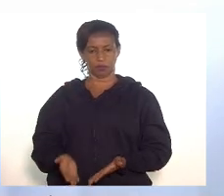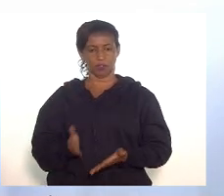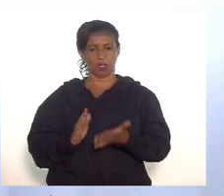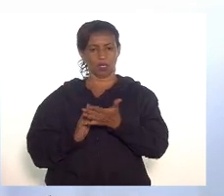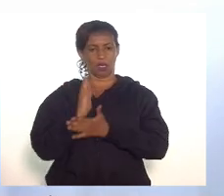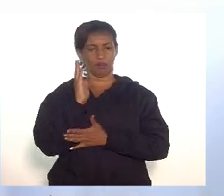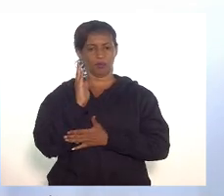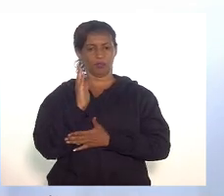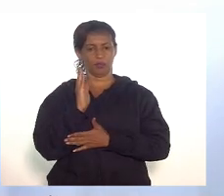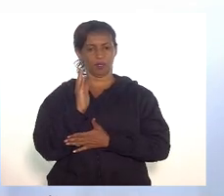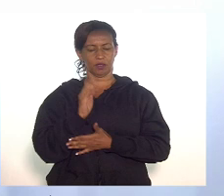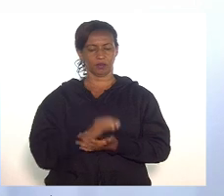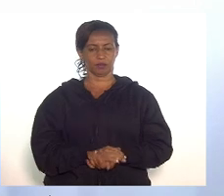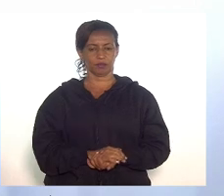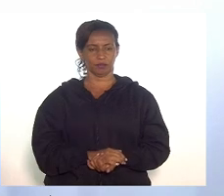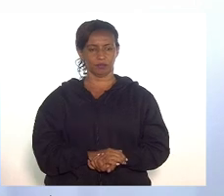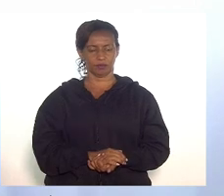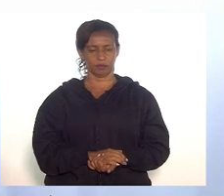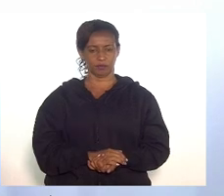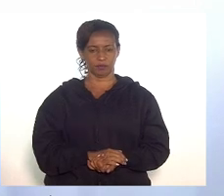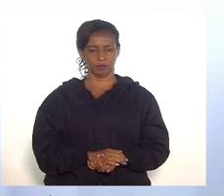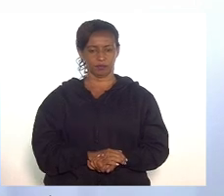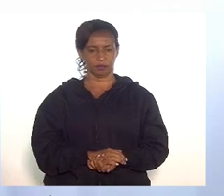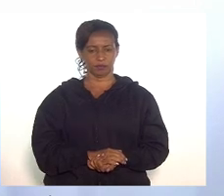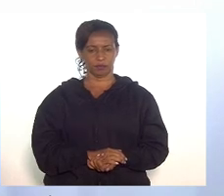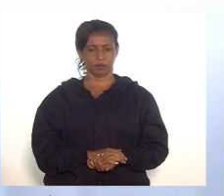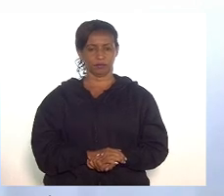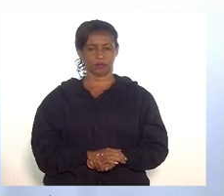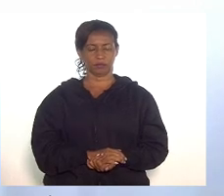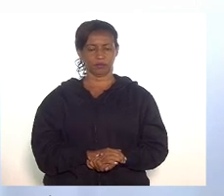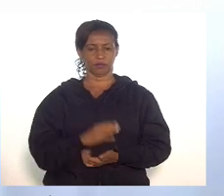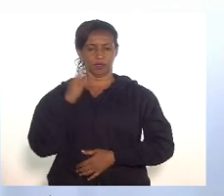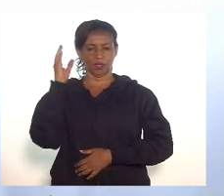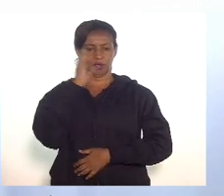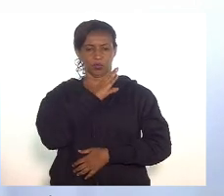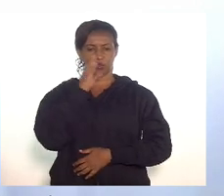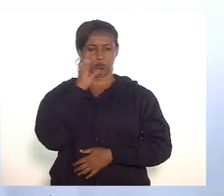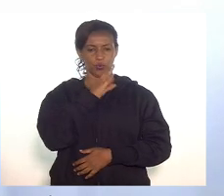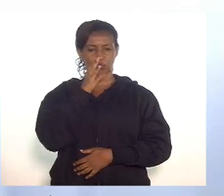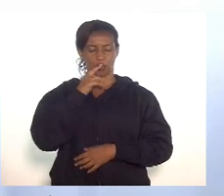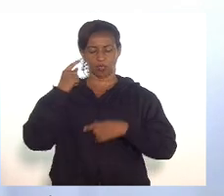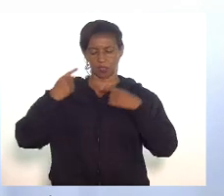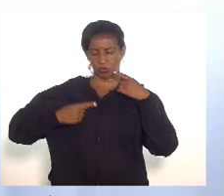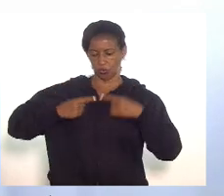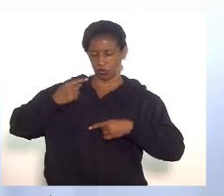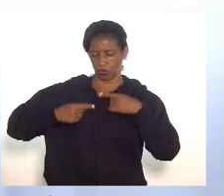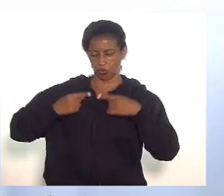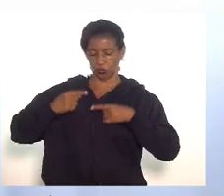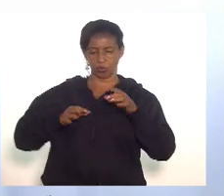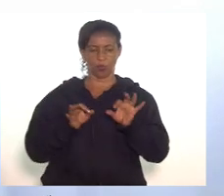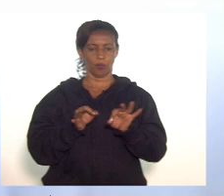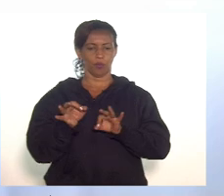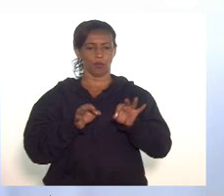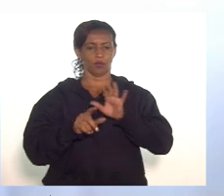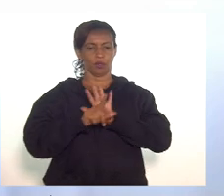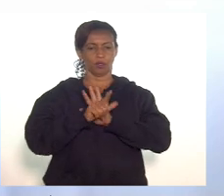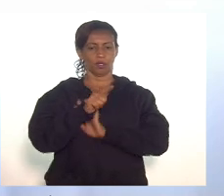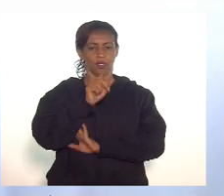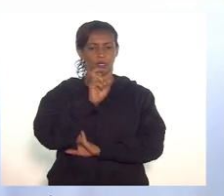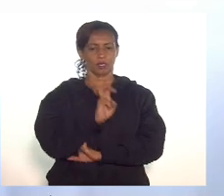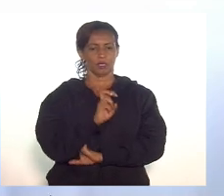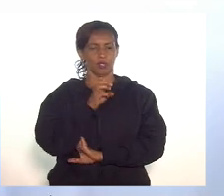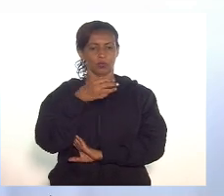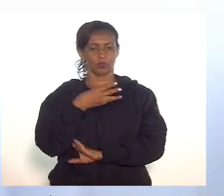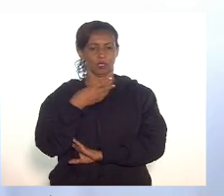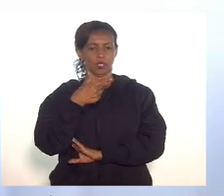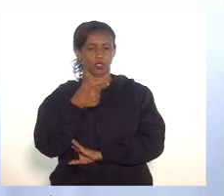aprovado. Vai à redação final. Em regime de urgência, em votação e discussão única, projeto de lei 532,